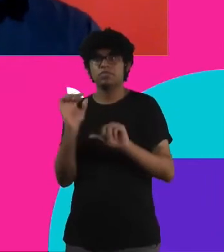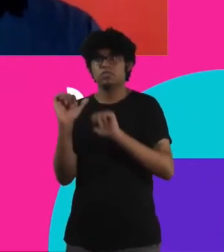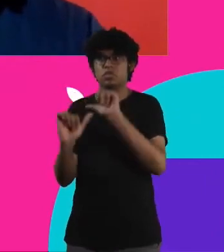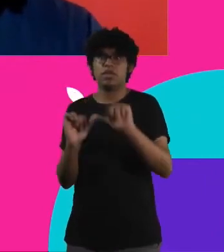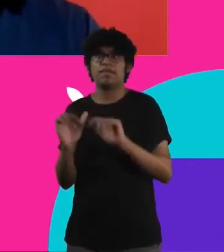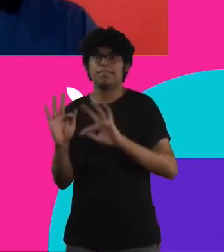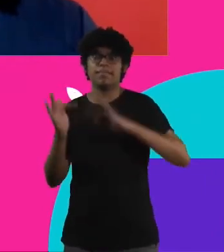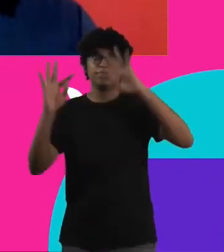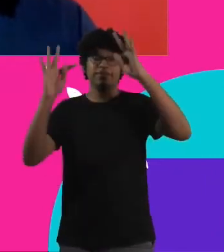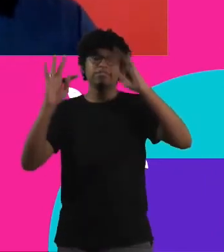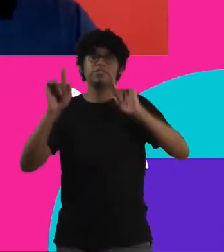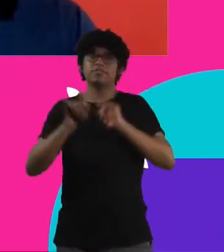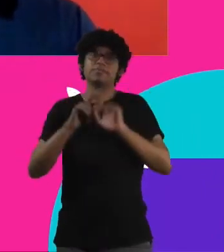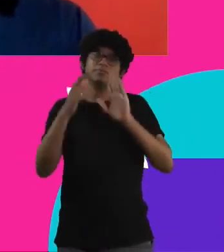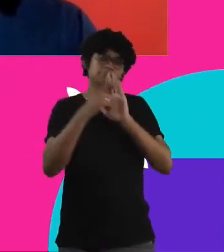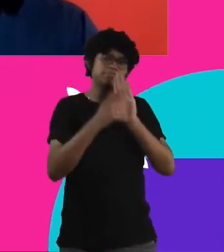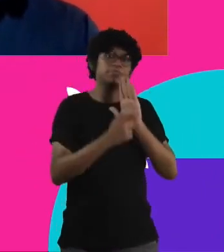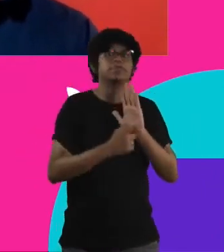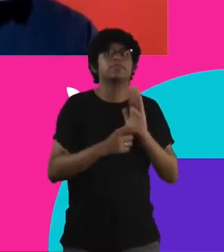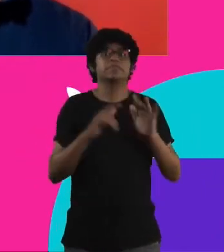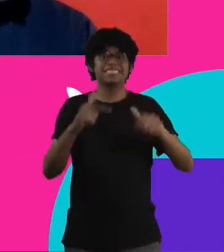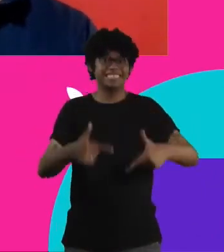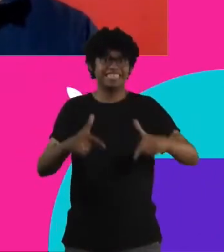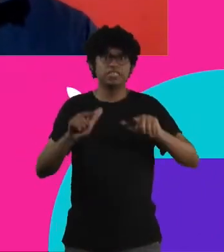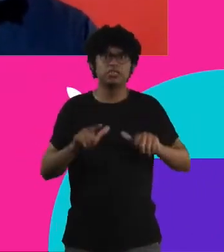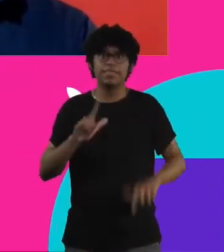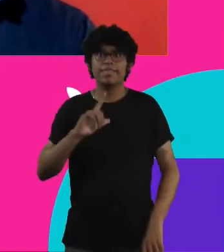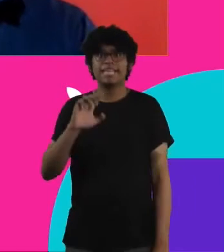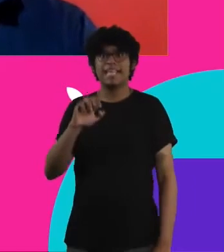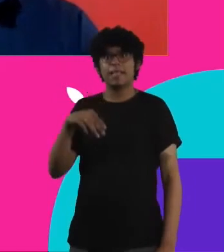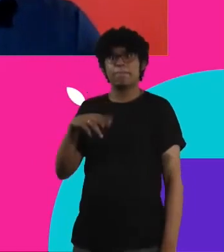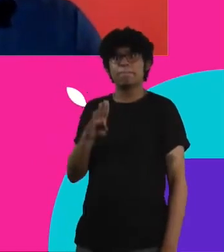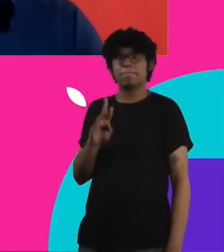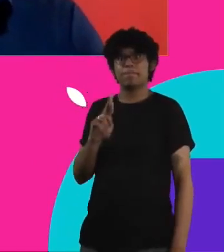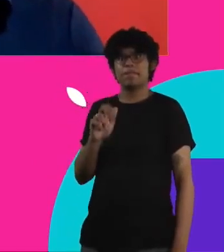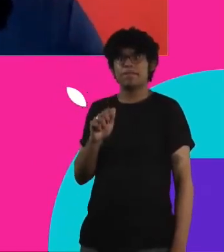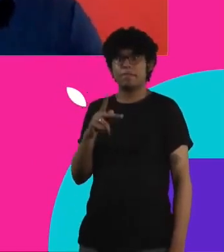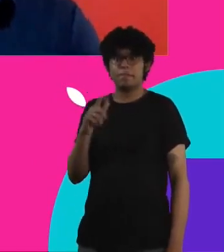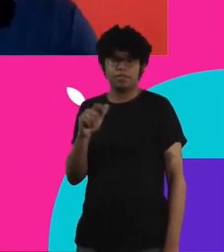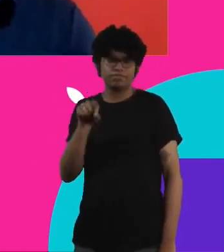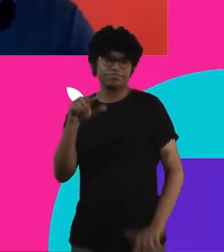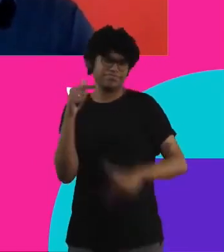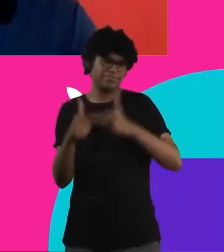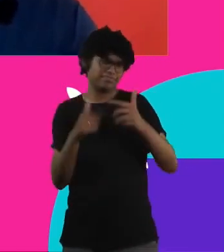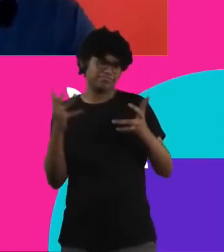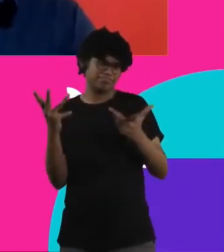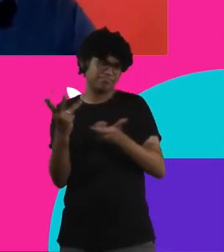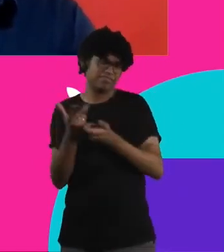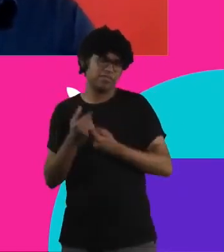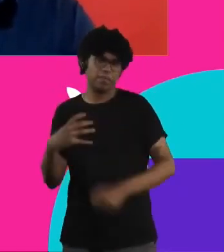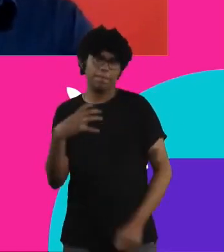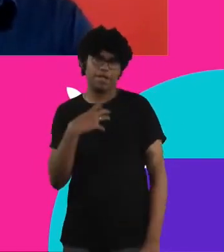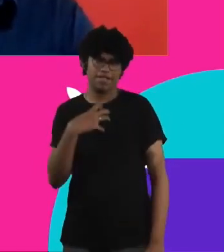certificação. aí, gente tem órgãos incríveis no Brasil, como a Embrapa, que está fazendo trabalho espestacular na Bahia. Então,